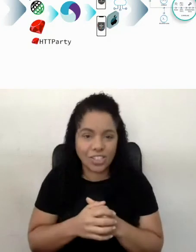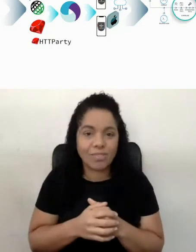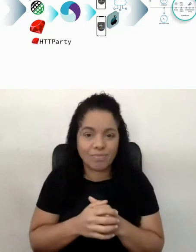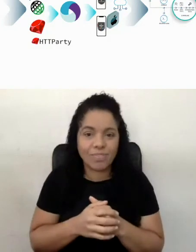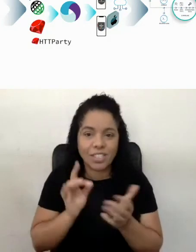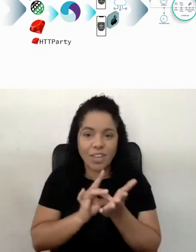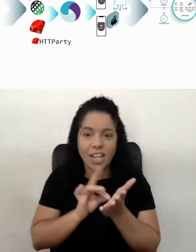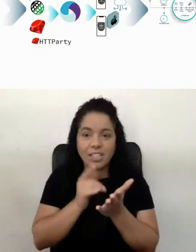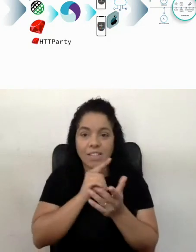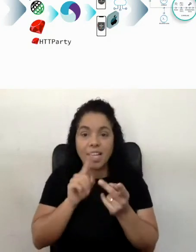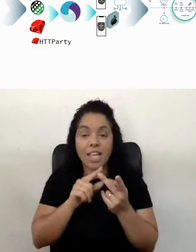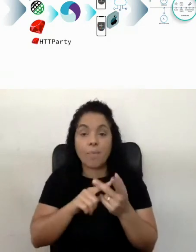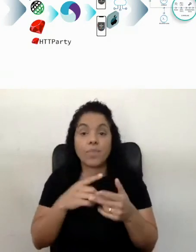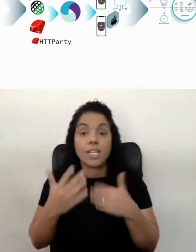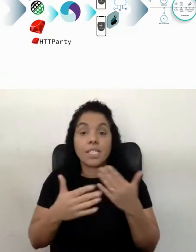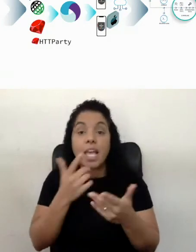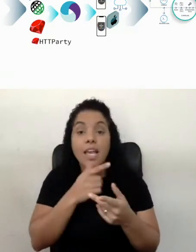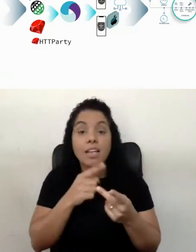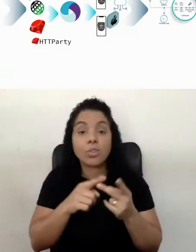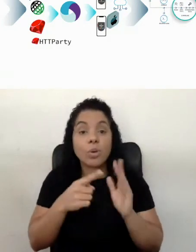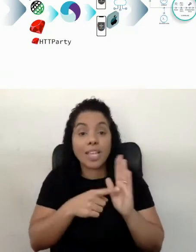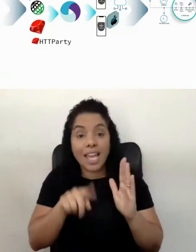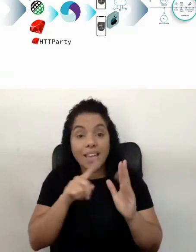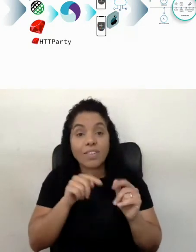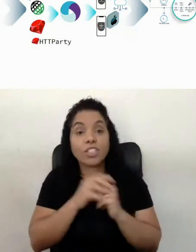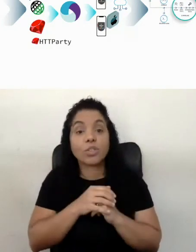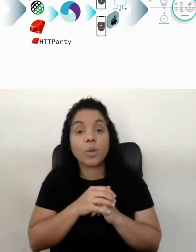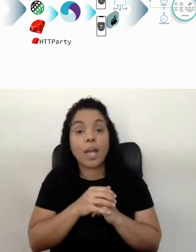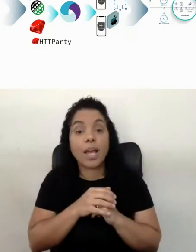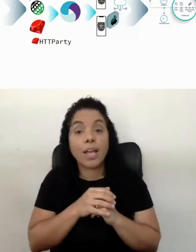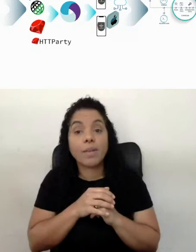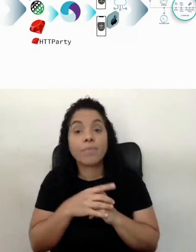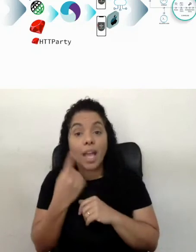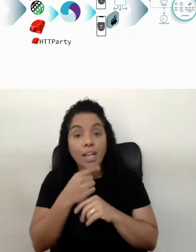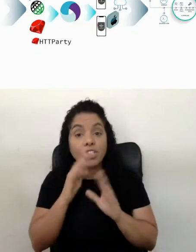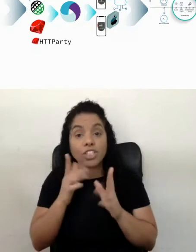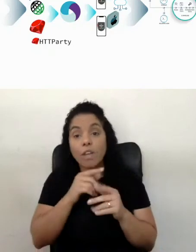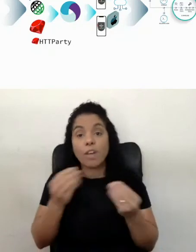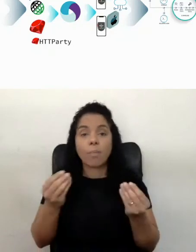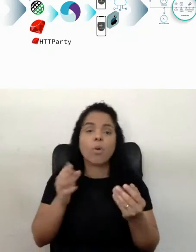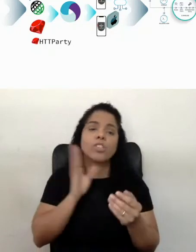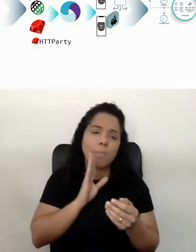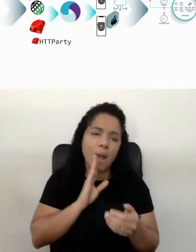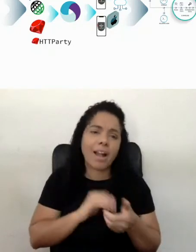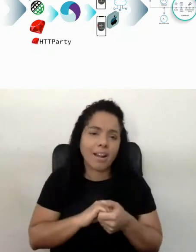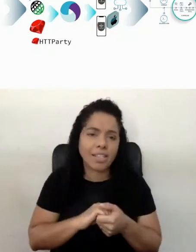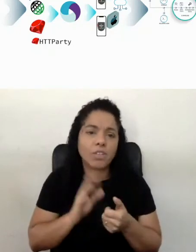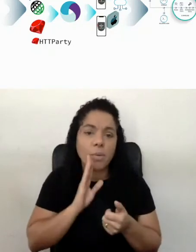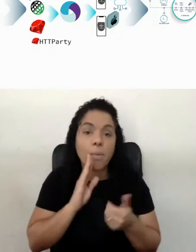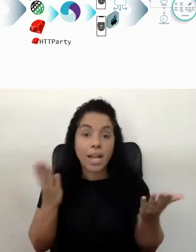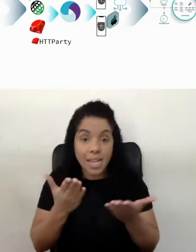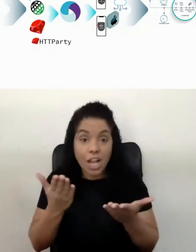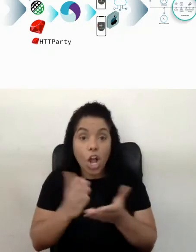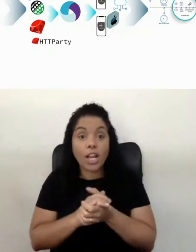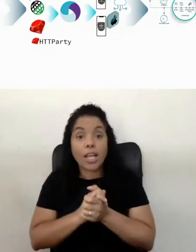a cultura da qualidade sendo vendido, né, a gente já fala, poxa, que bacana, que bacana, agora